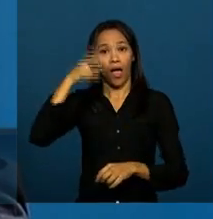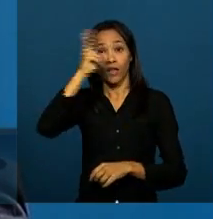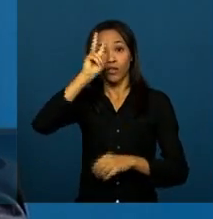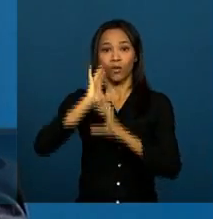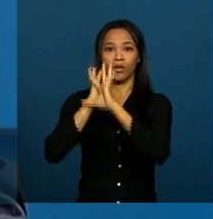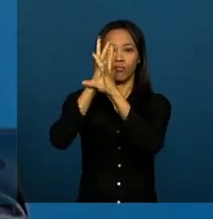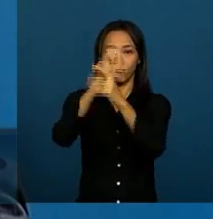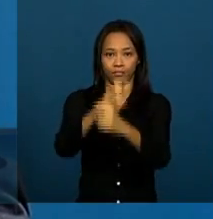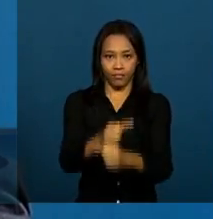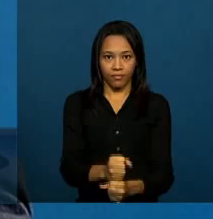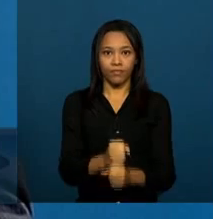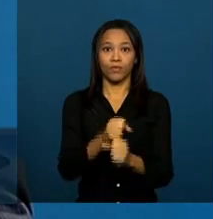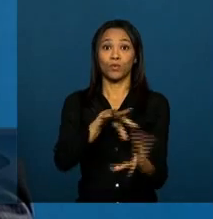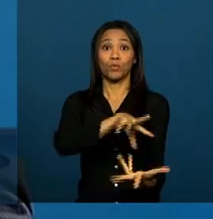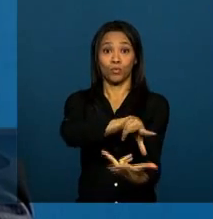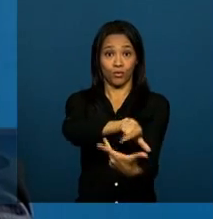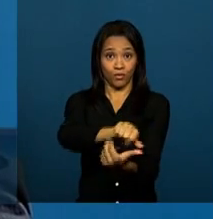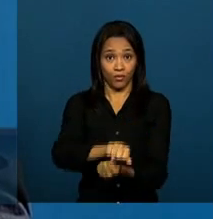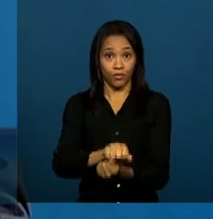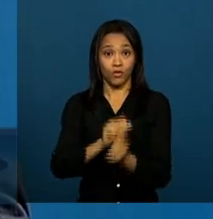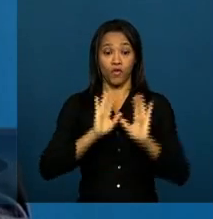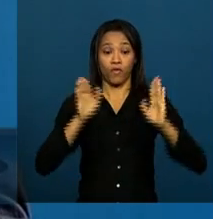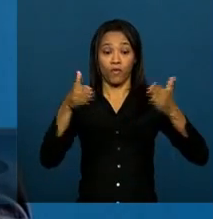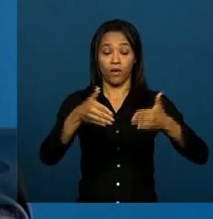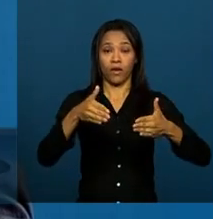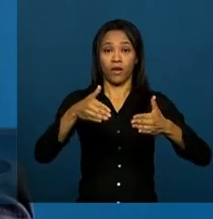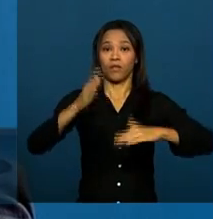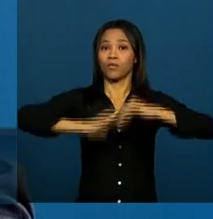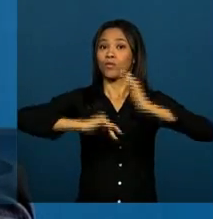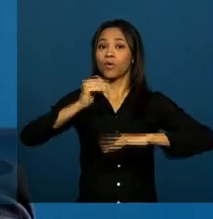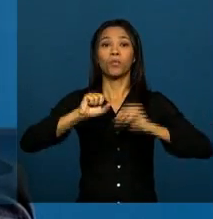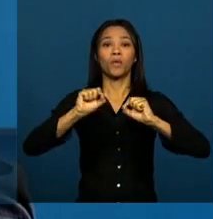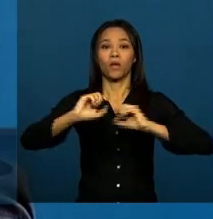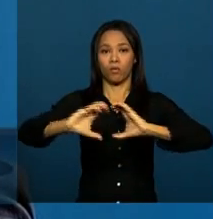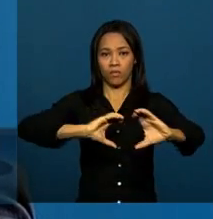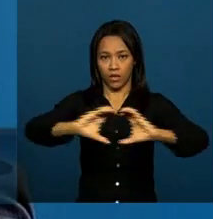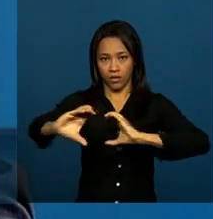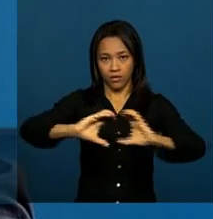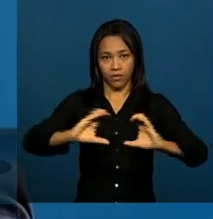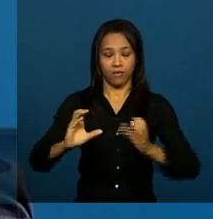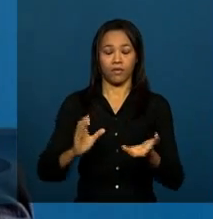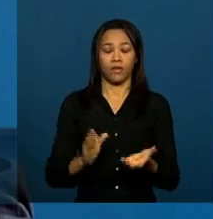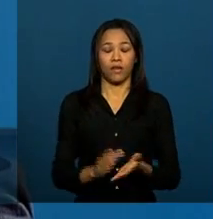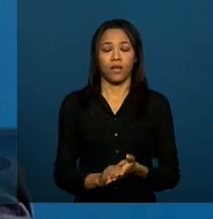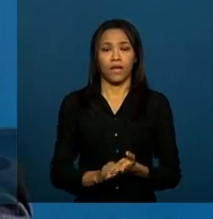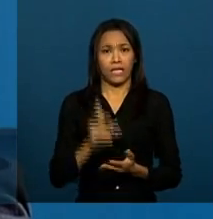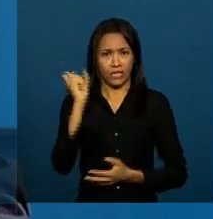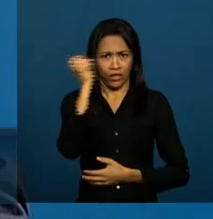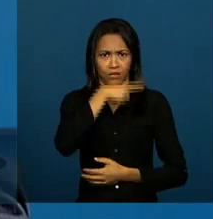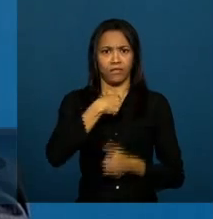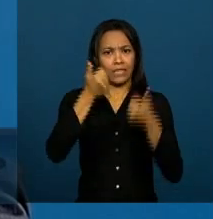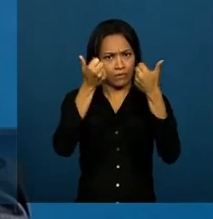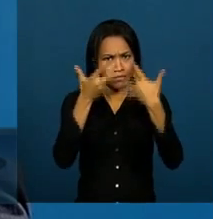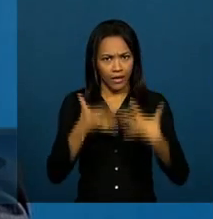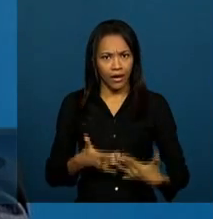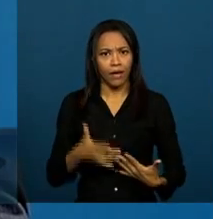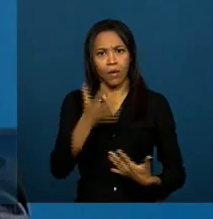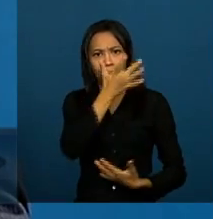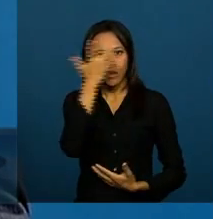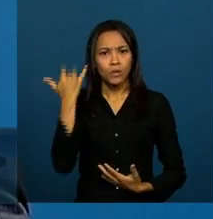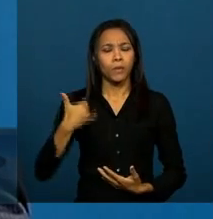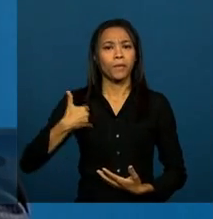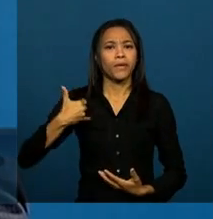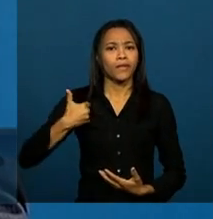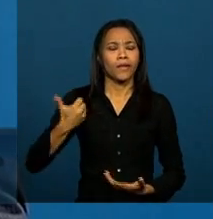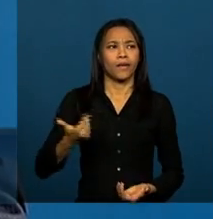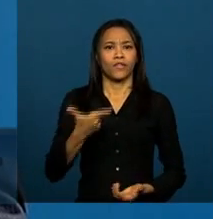das suas comunicações. De certa forma, é muito difícil explicar para uma pessoa que esteja na faixa